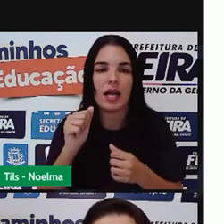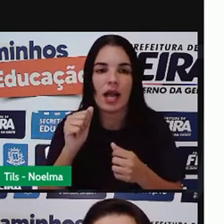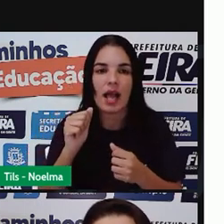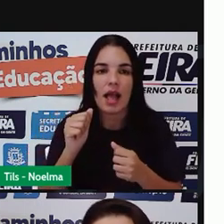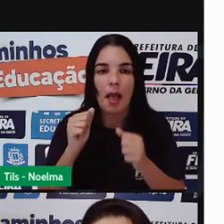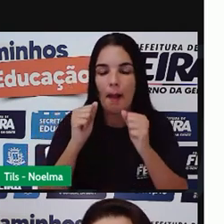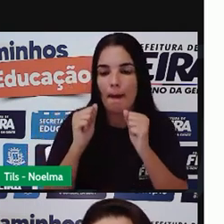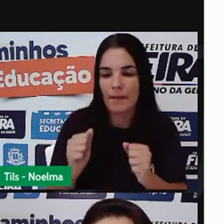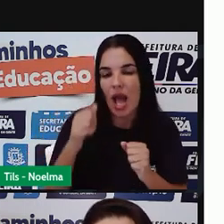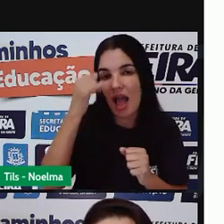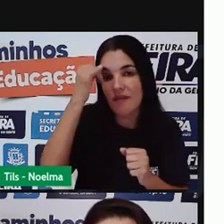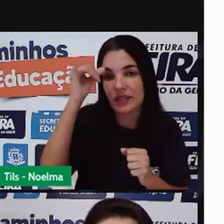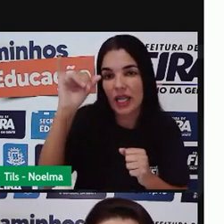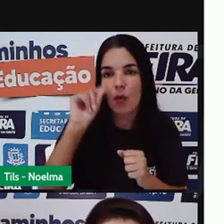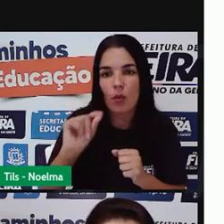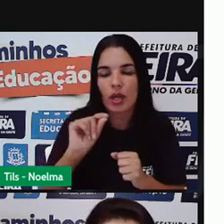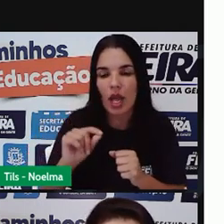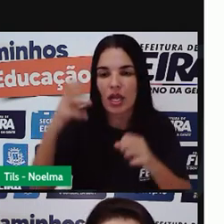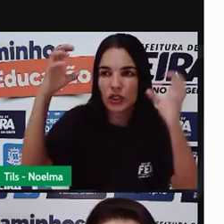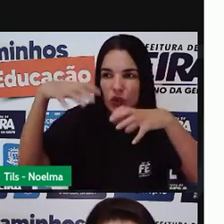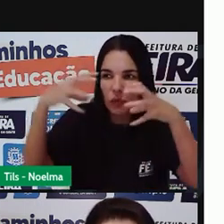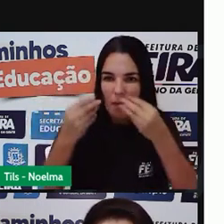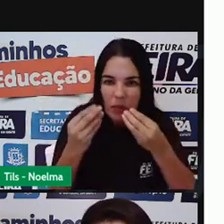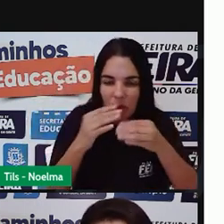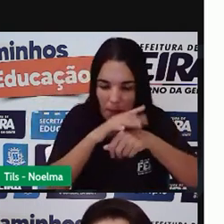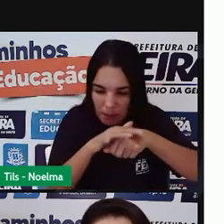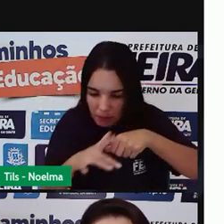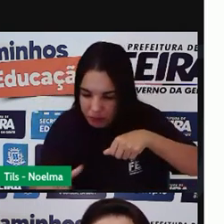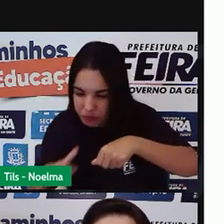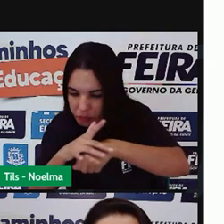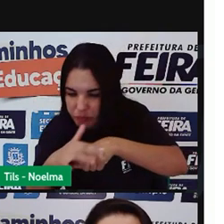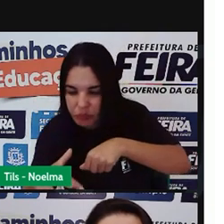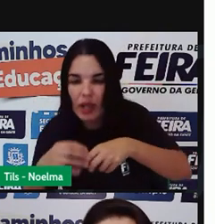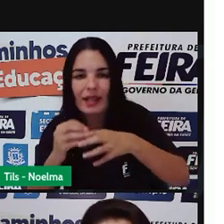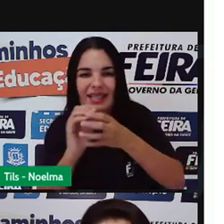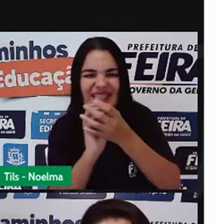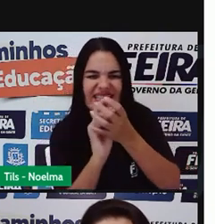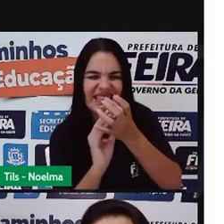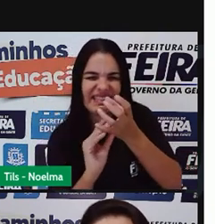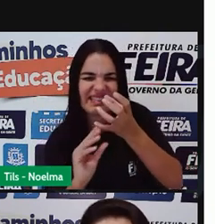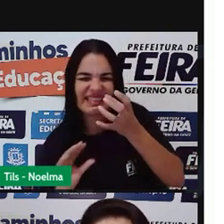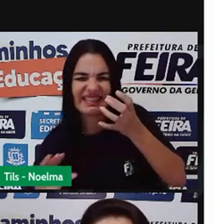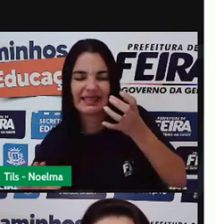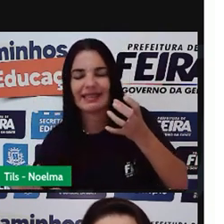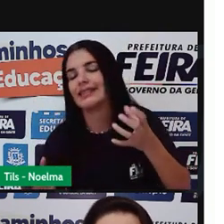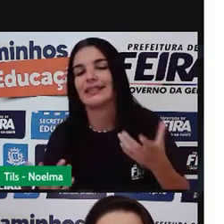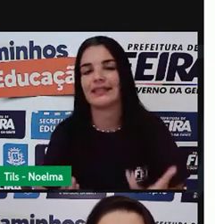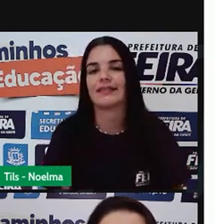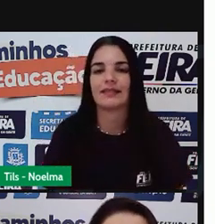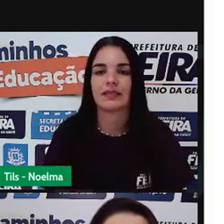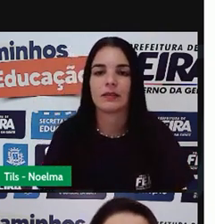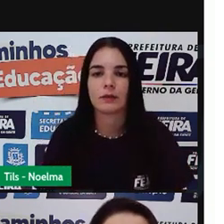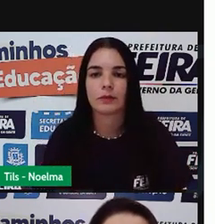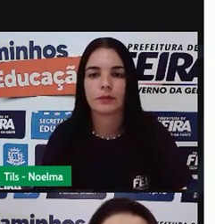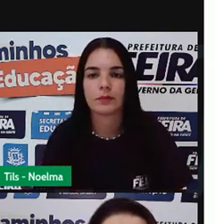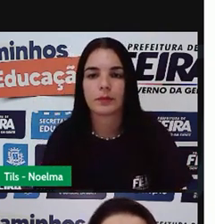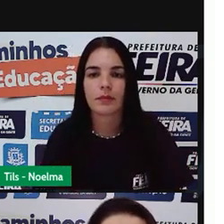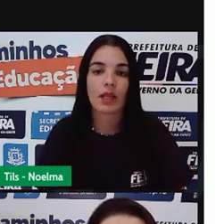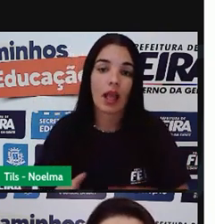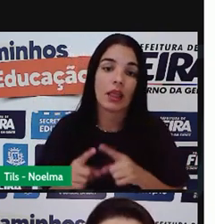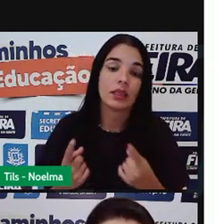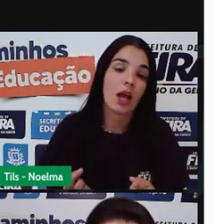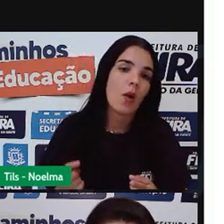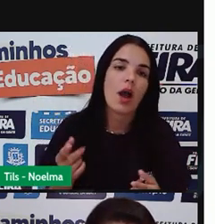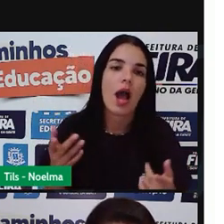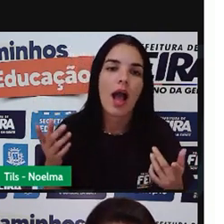ali devido a esse tipo de agente fenômeno natural seria a chuva. Então